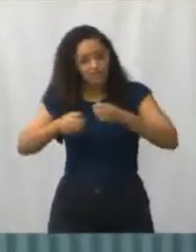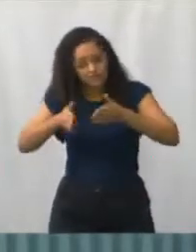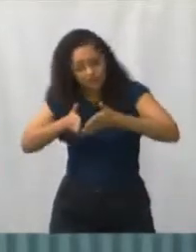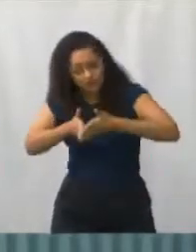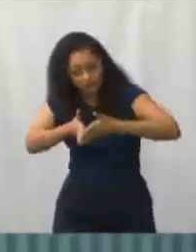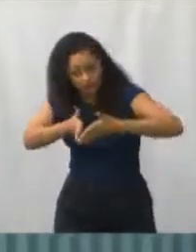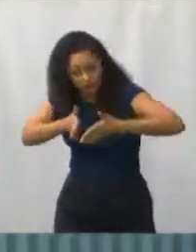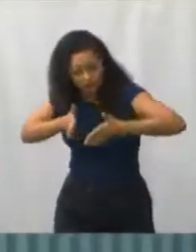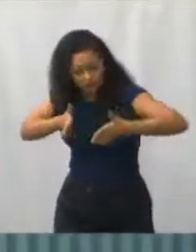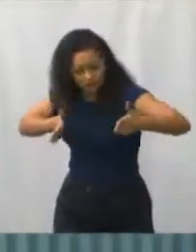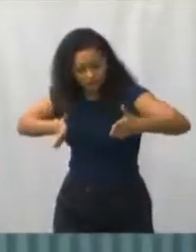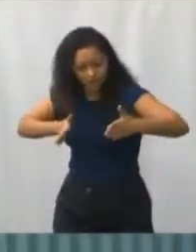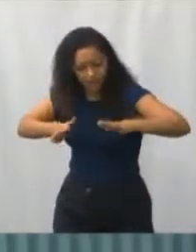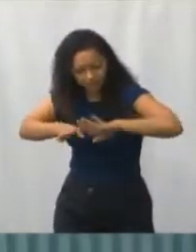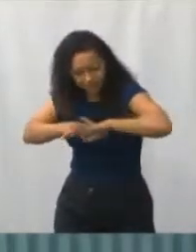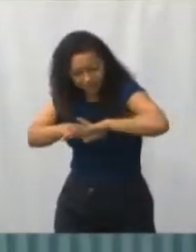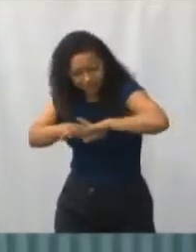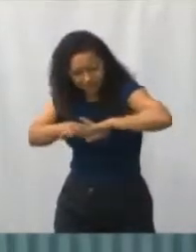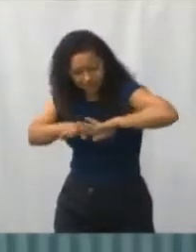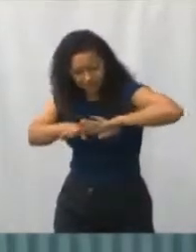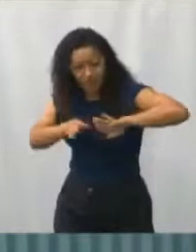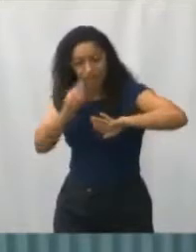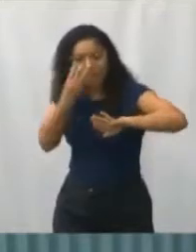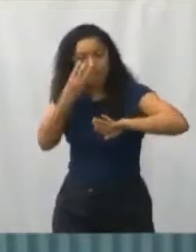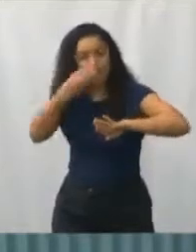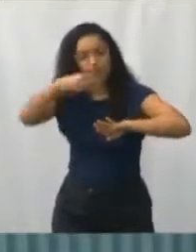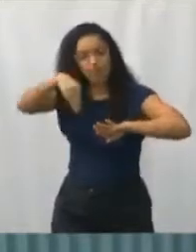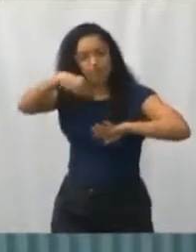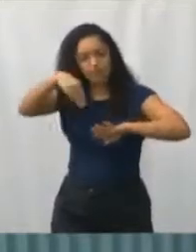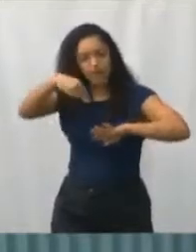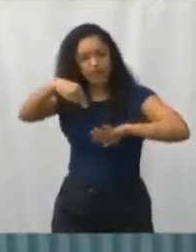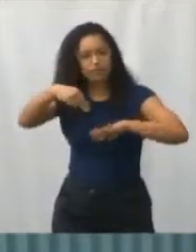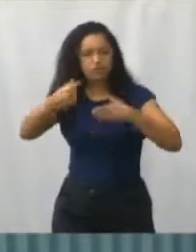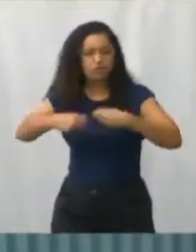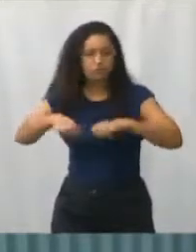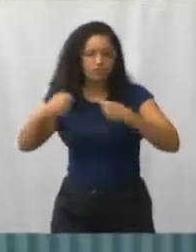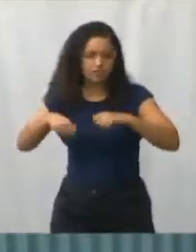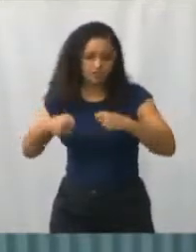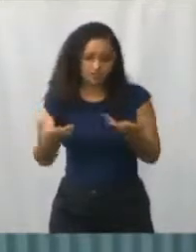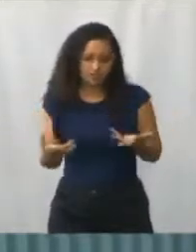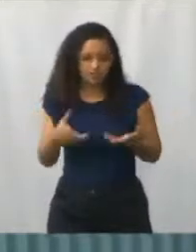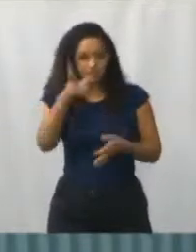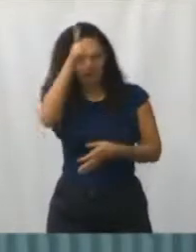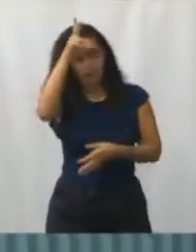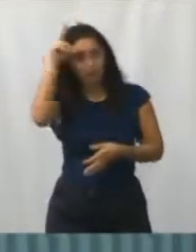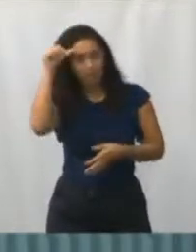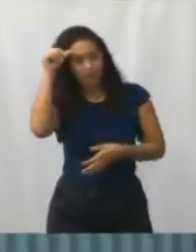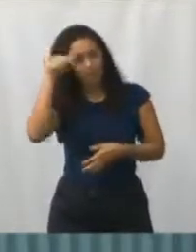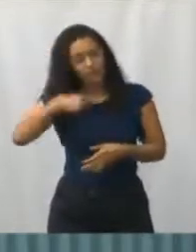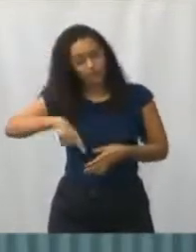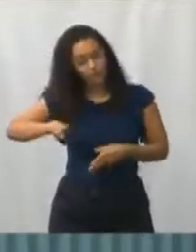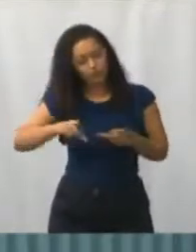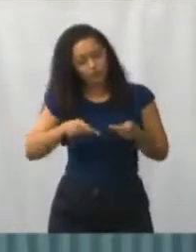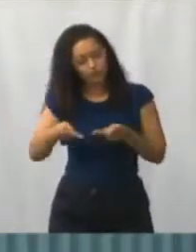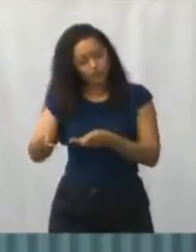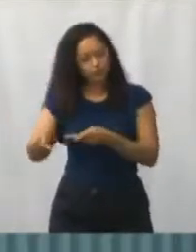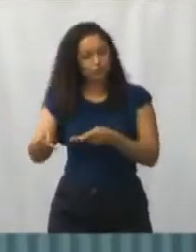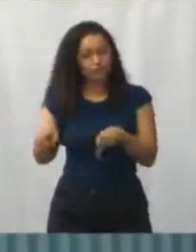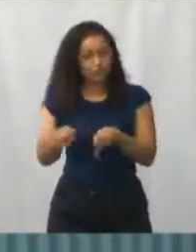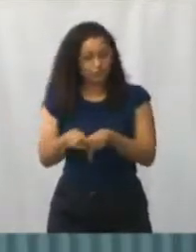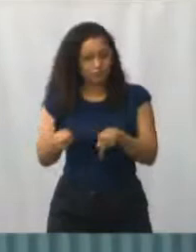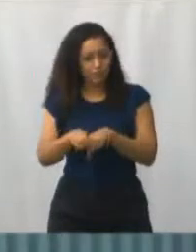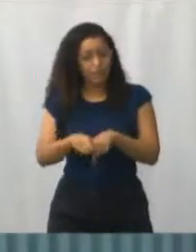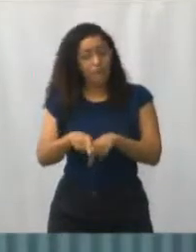E o prefeito foi lá, fez a visita. E o importante, vereador Armandinho, é que